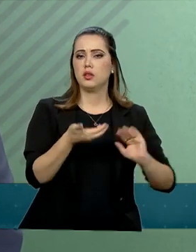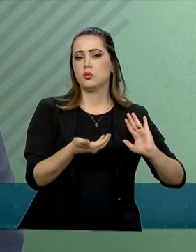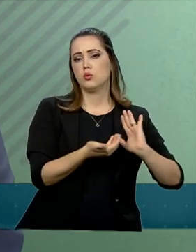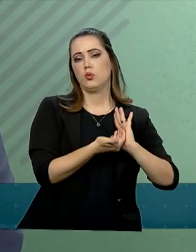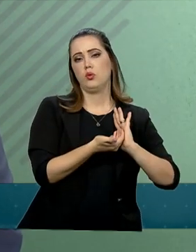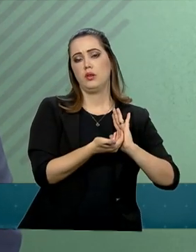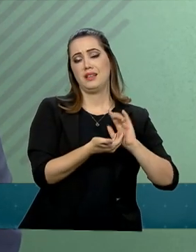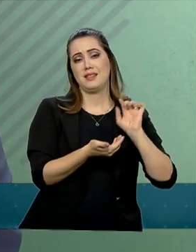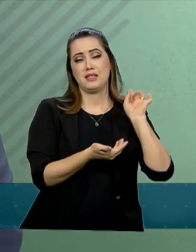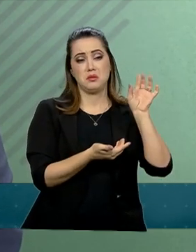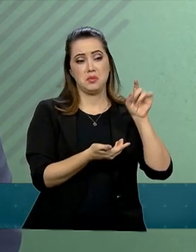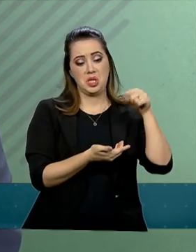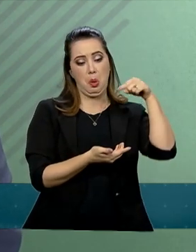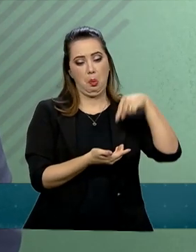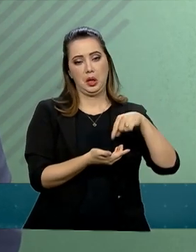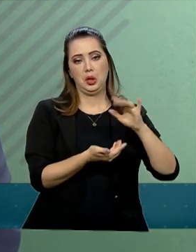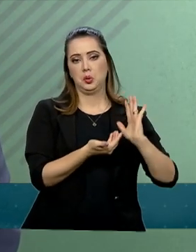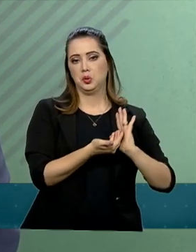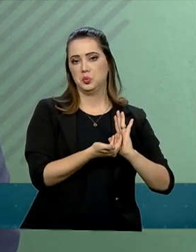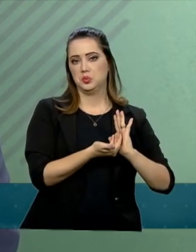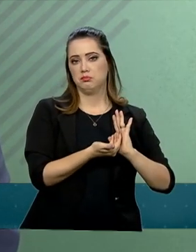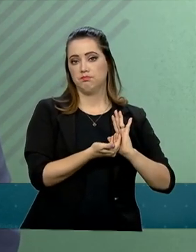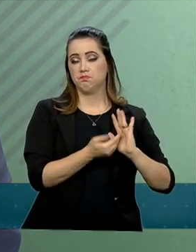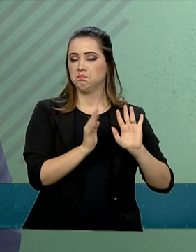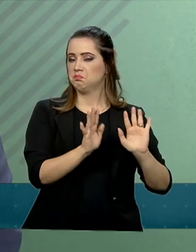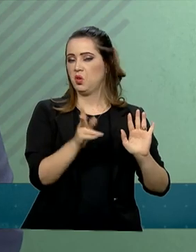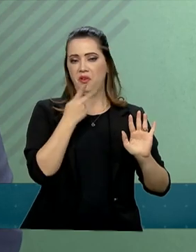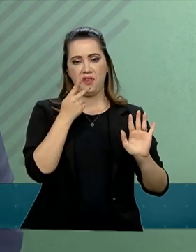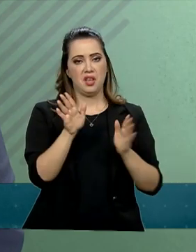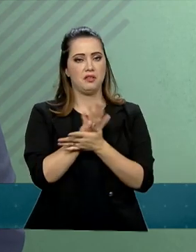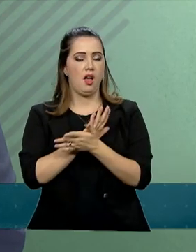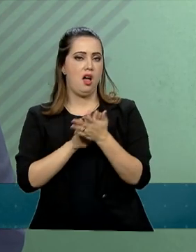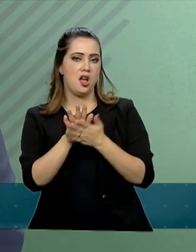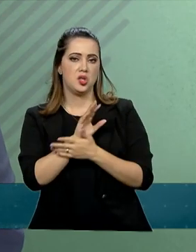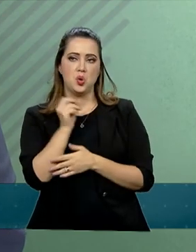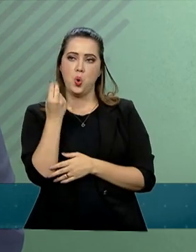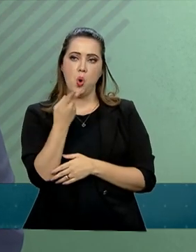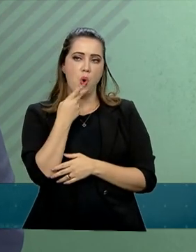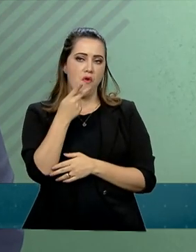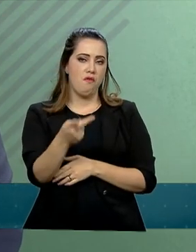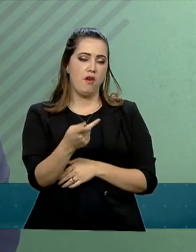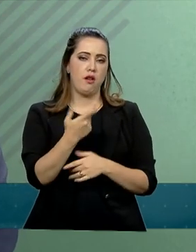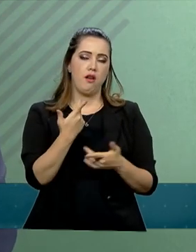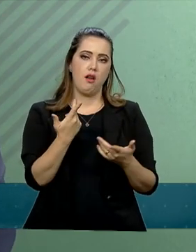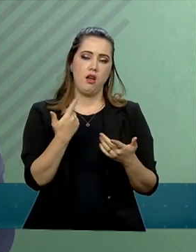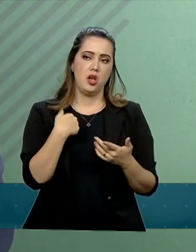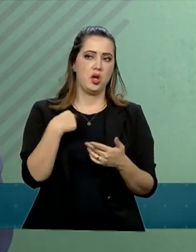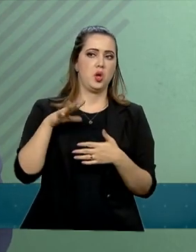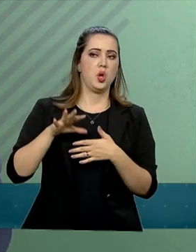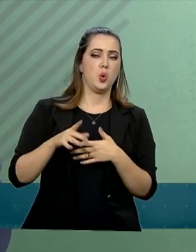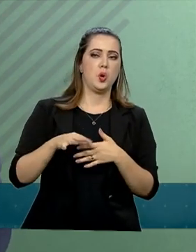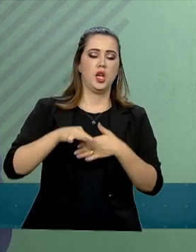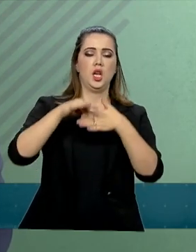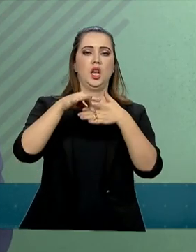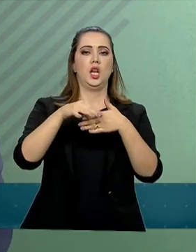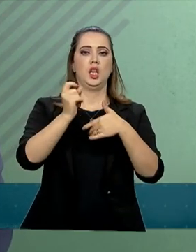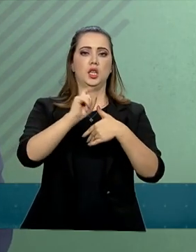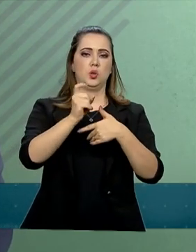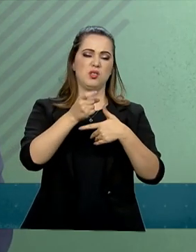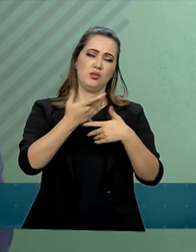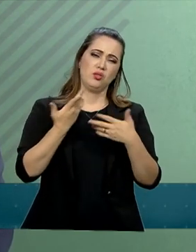especial da Câmara. Ele não vai ter ser comentários ou vai colocar o seu poder como gerente do Executivo